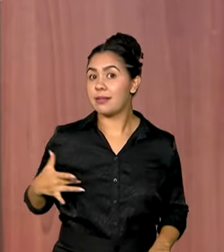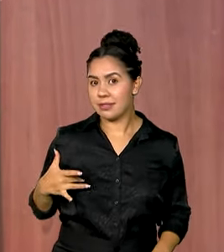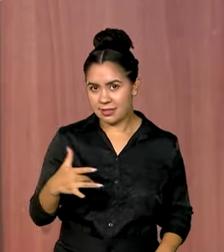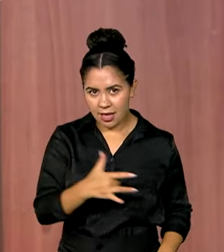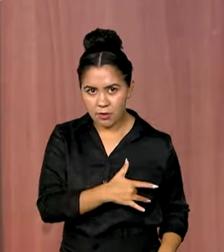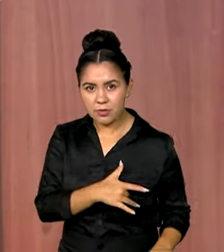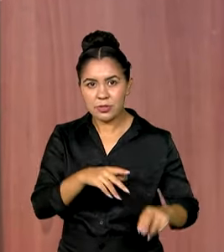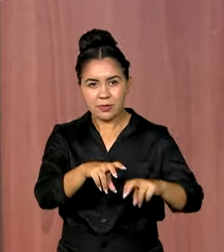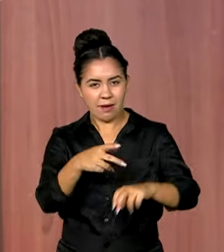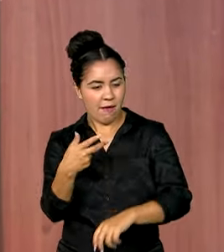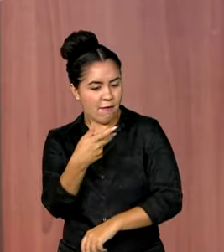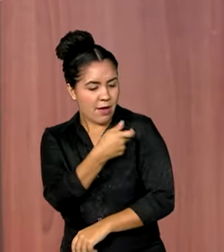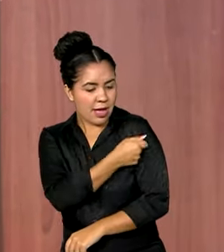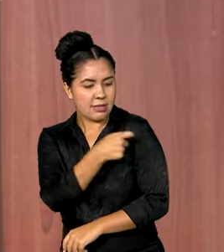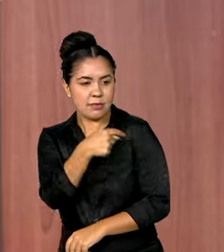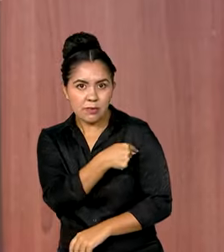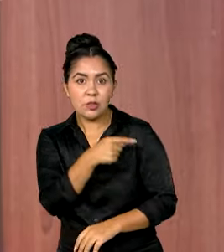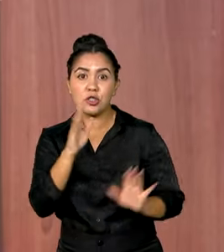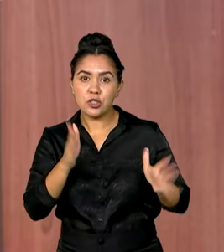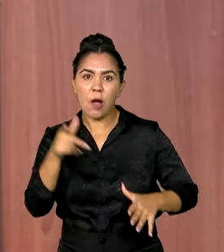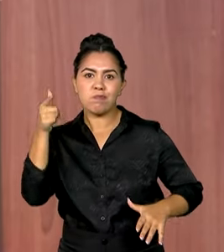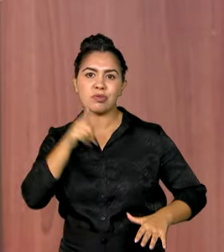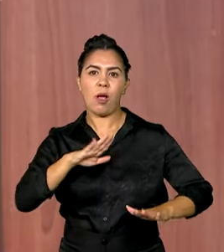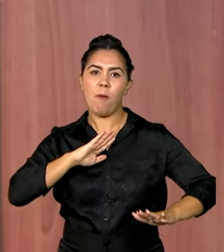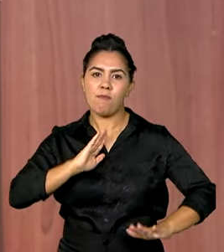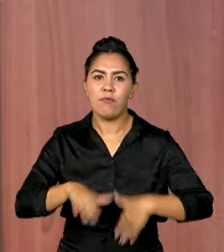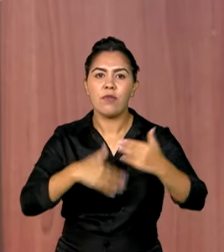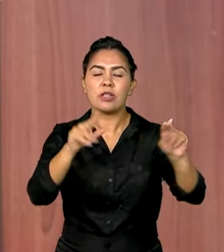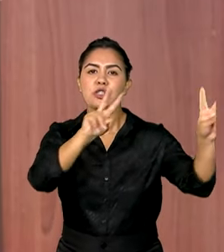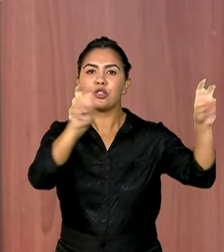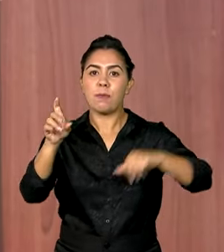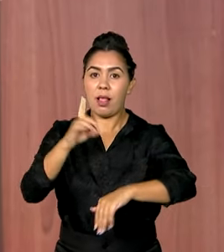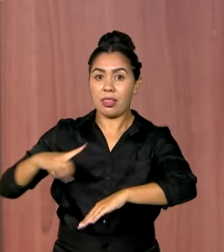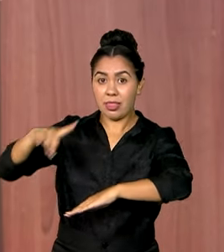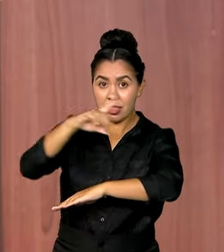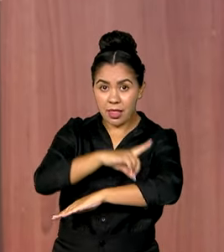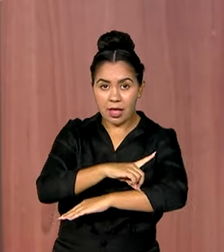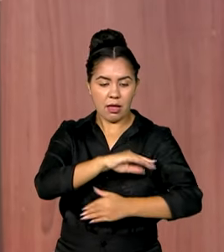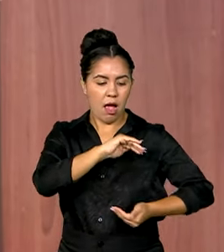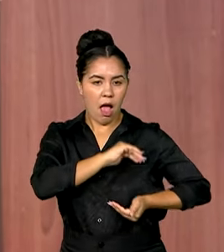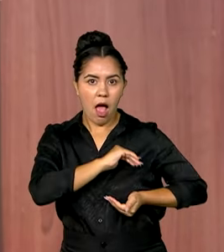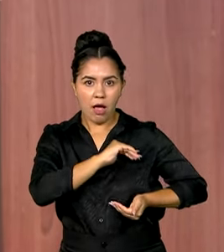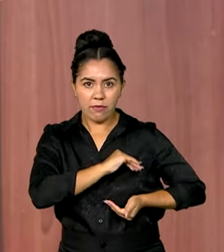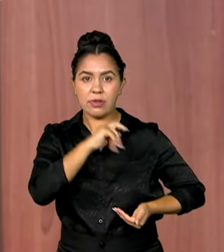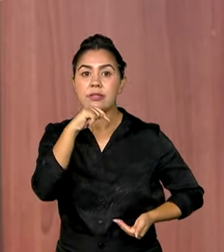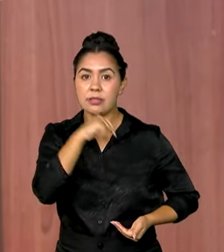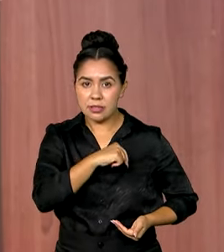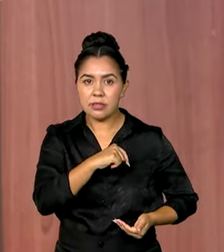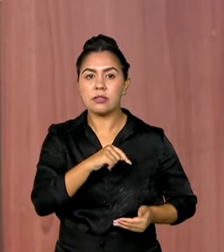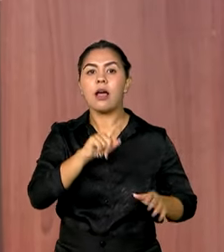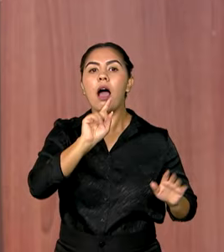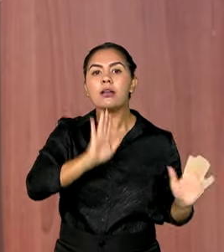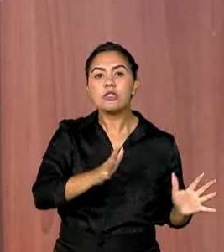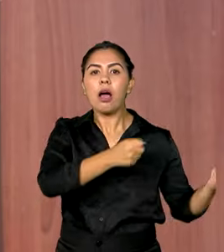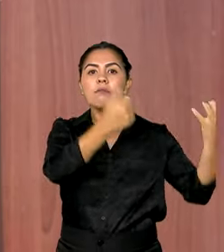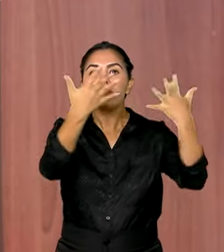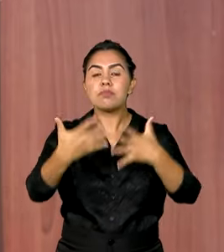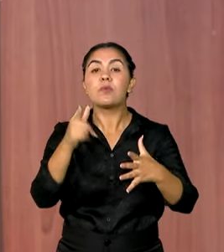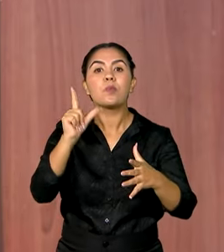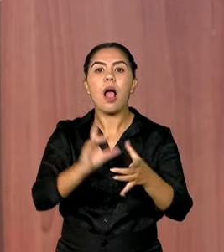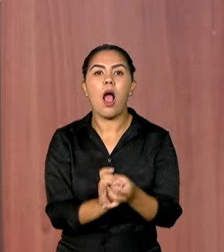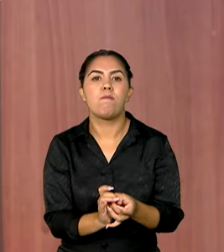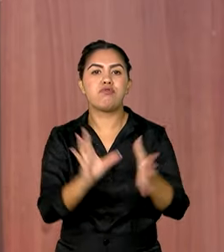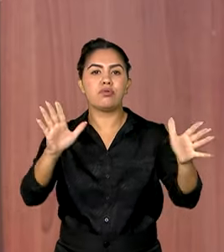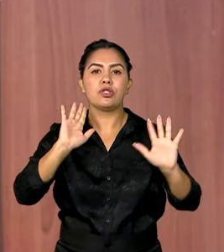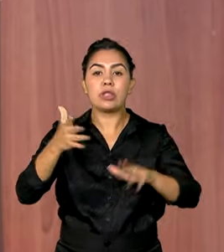depois da vacina, mais um avanço na luta contra a dengue. A Anvisa, Agência Nacional de Vigilância Sanitária, autorizou